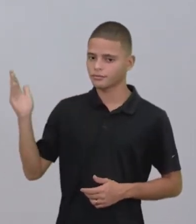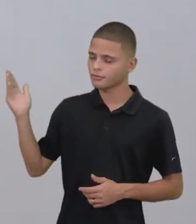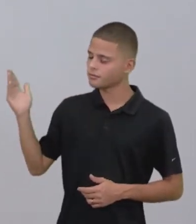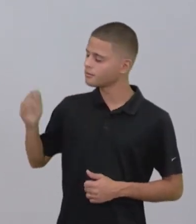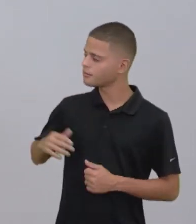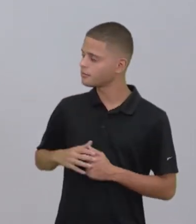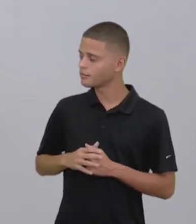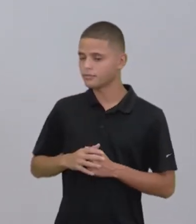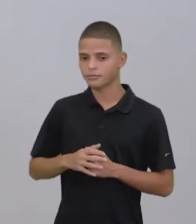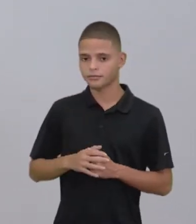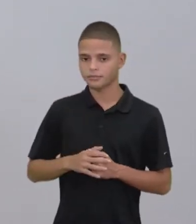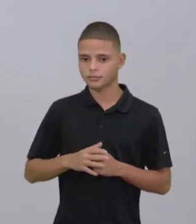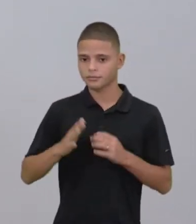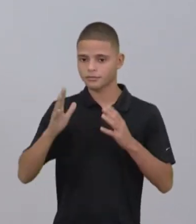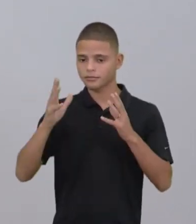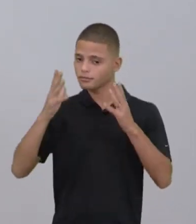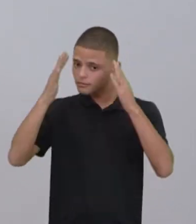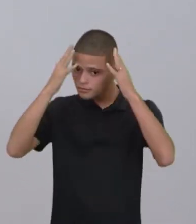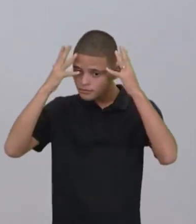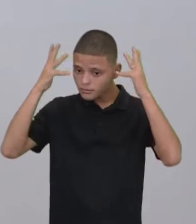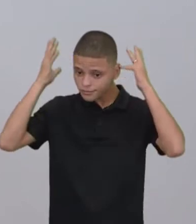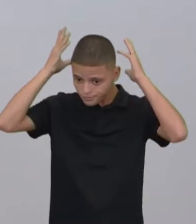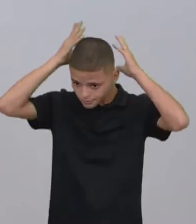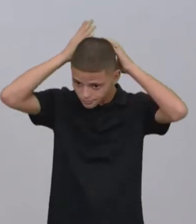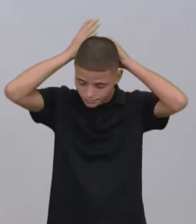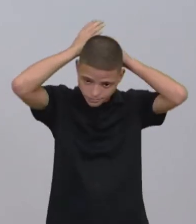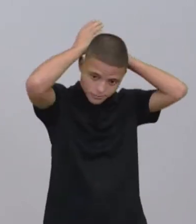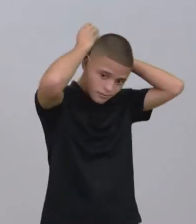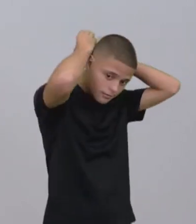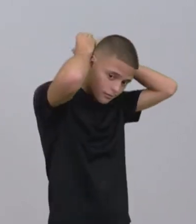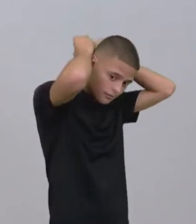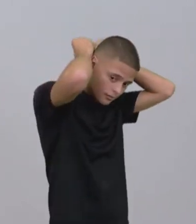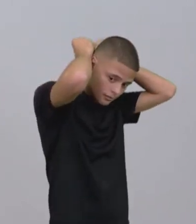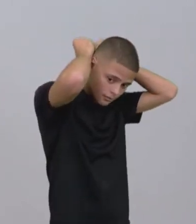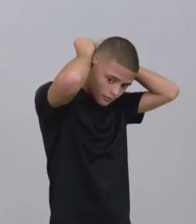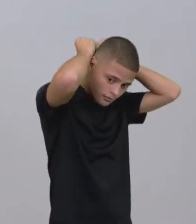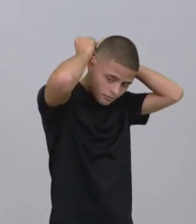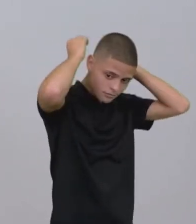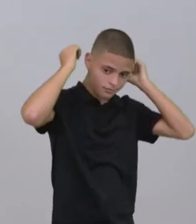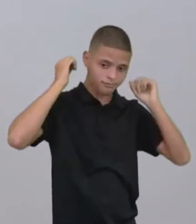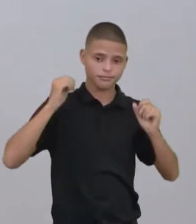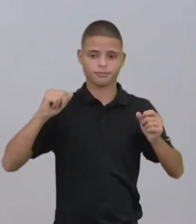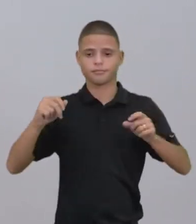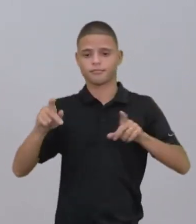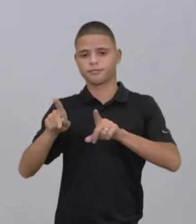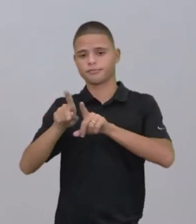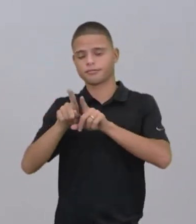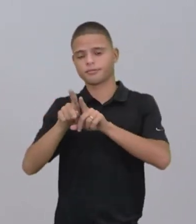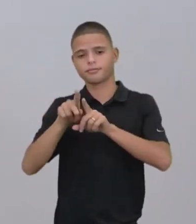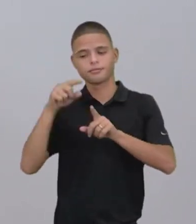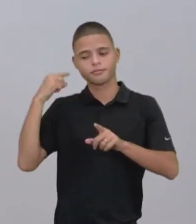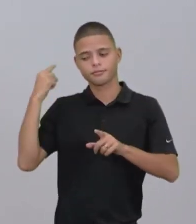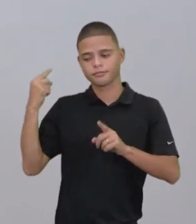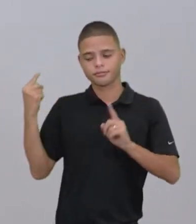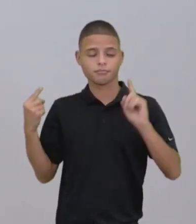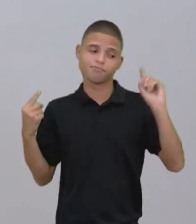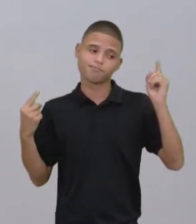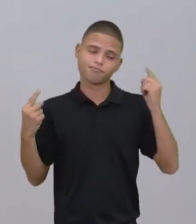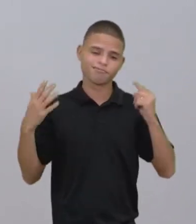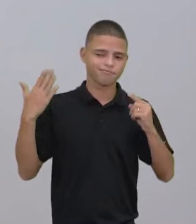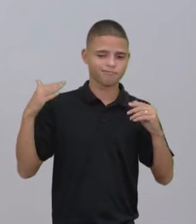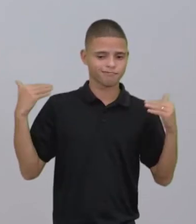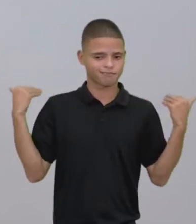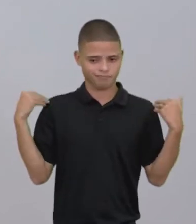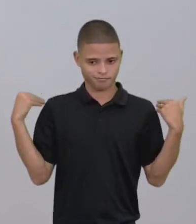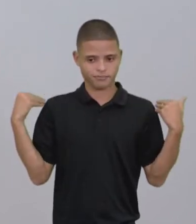que estou com os meus cabelos claros amarrados em um rabo de cavalo, os meus cabelos são encaracolados, mais ou menos aí da